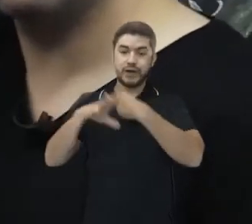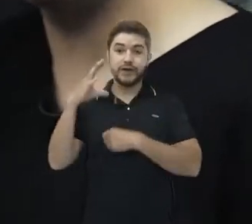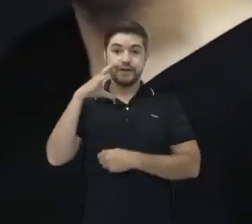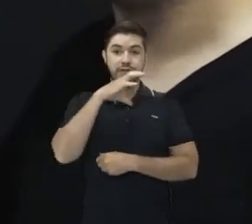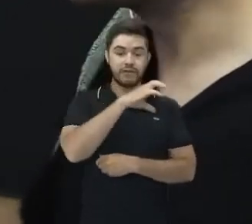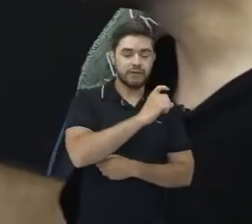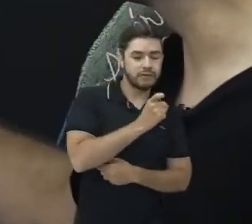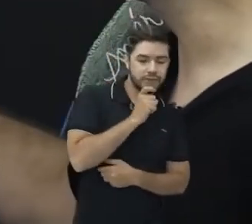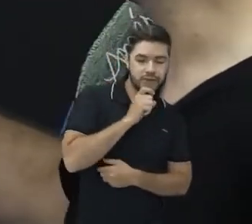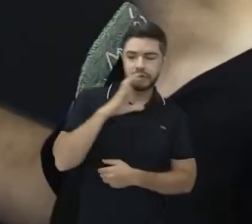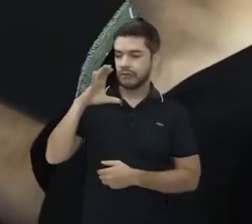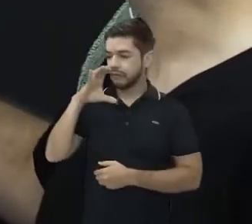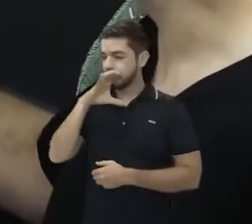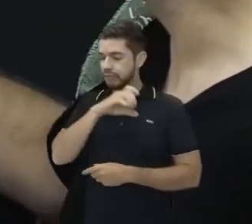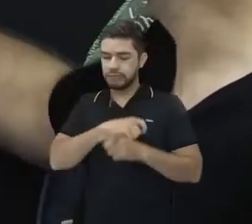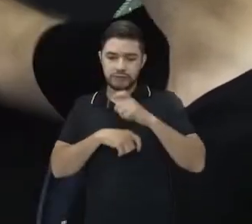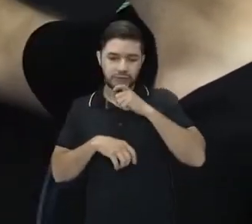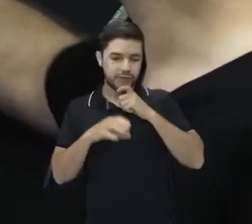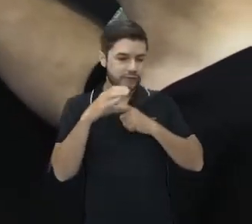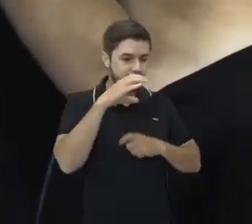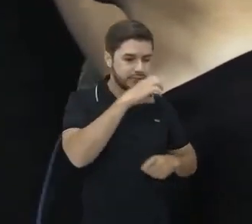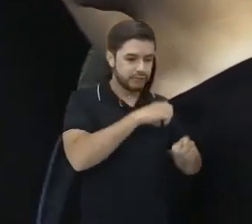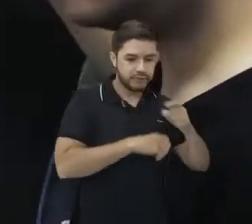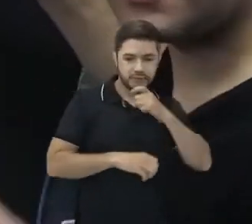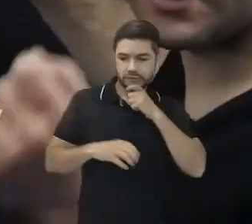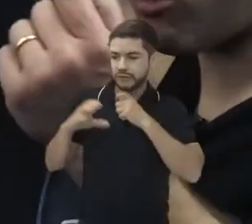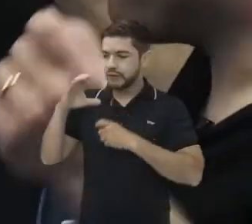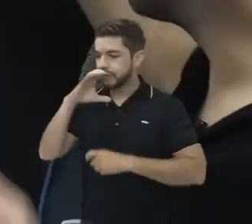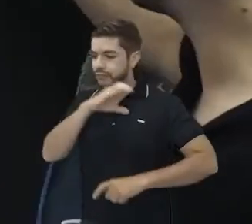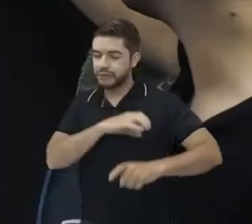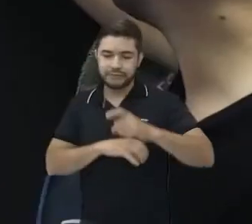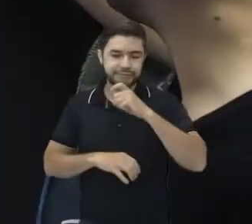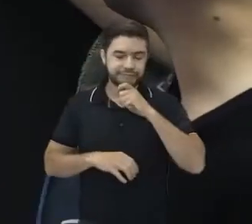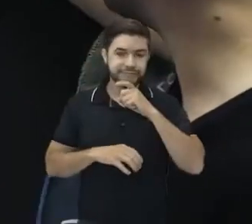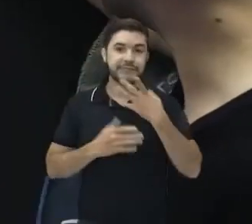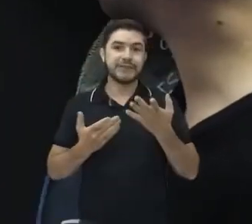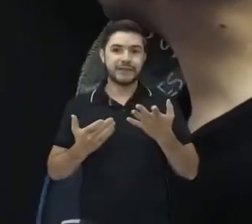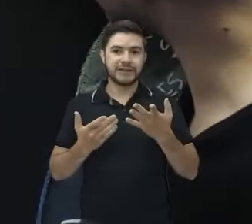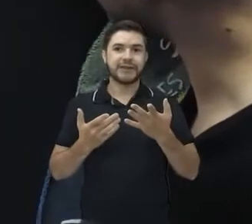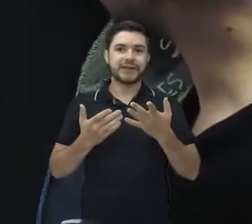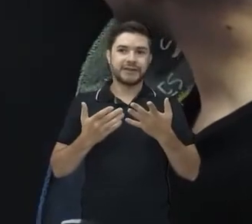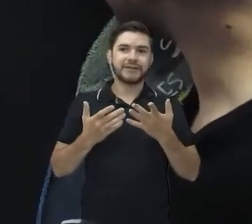esquenta, esfria. Formando, então, o que nós chamamos de corrente de convecção.